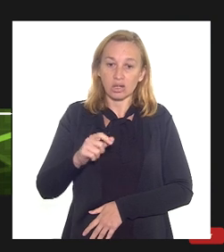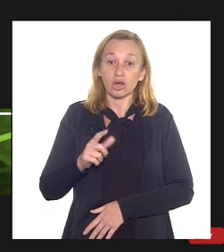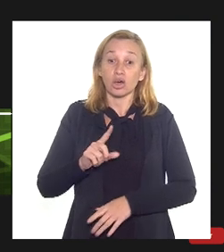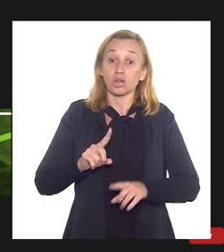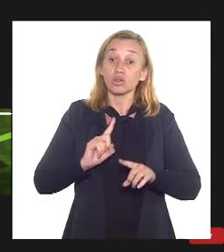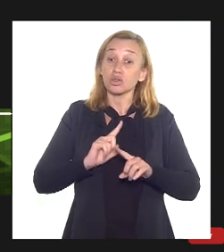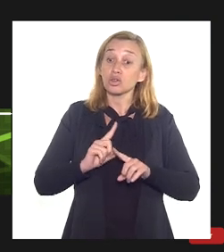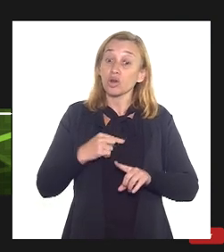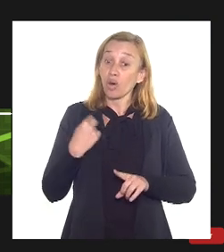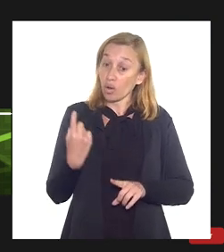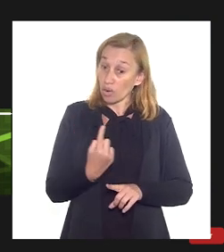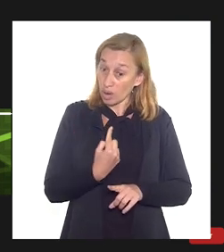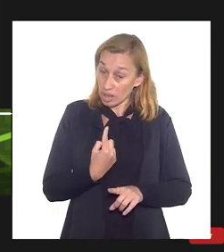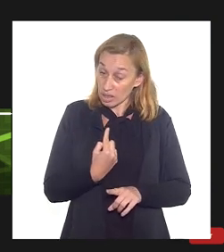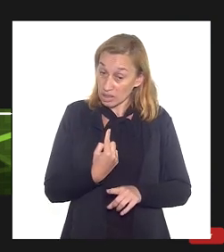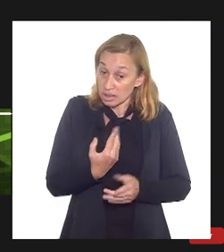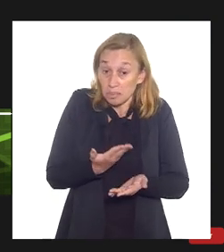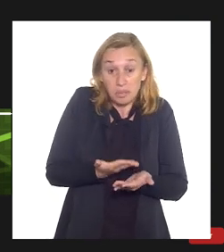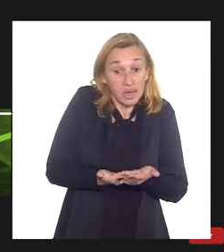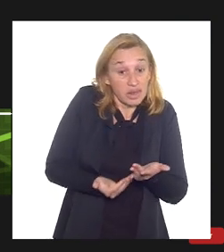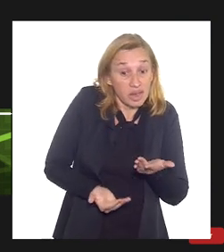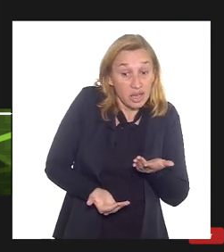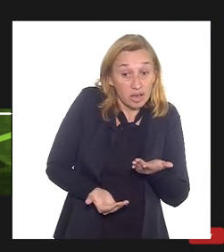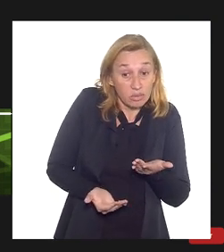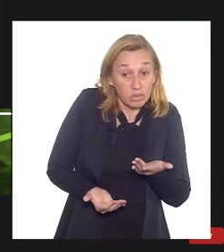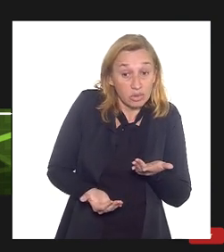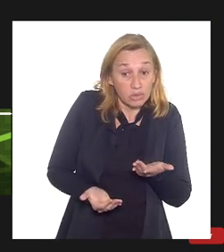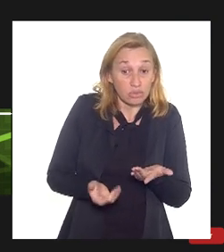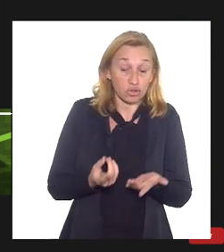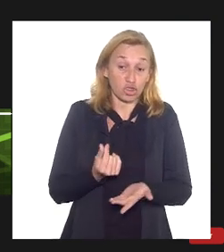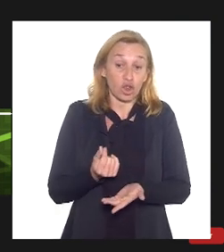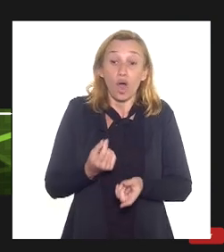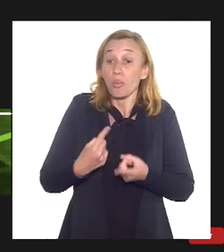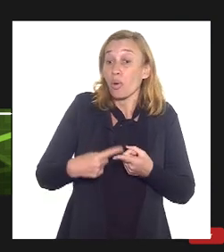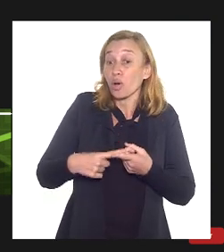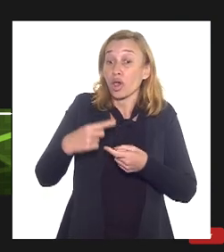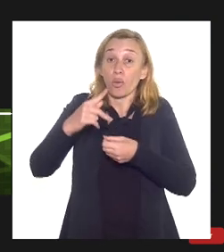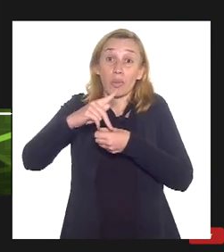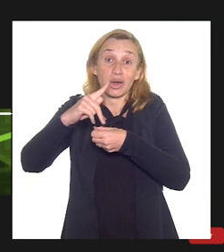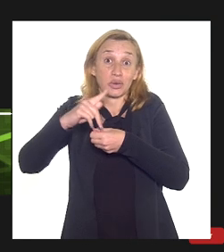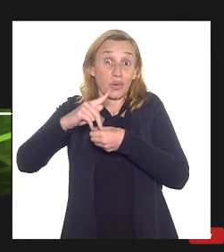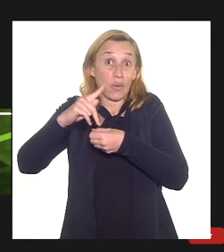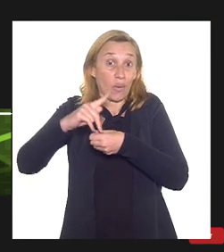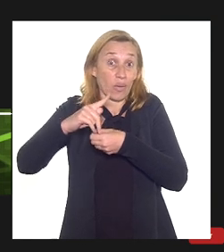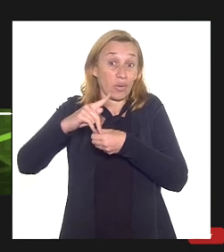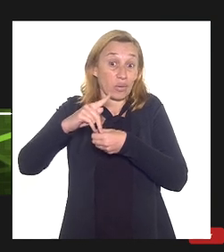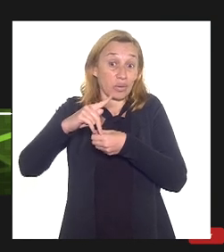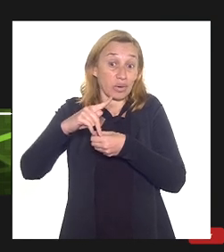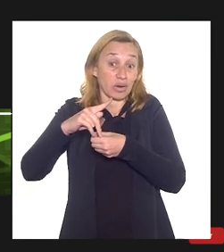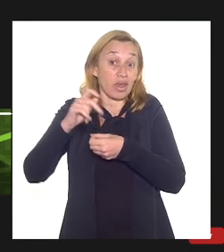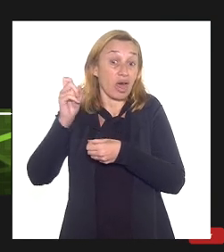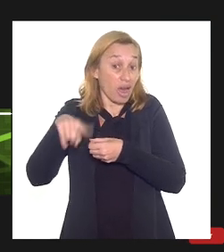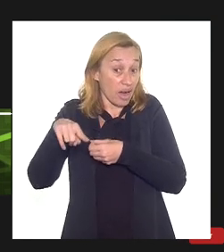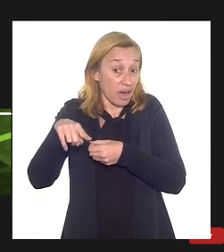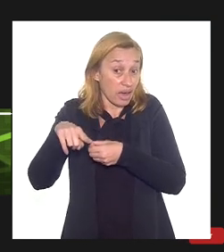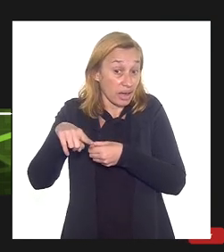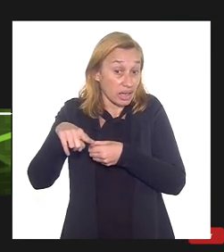porque o petróleo é o petróleo é